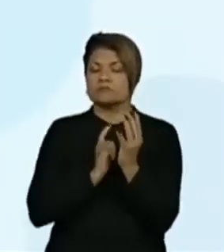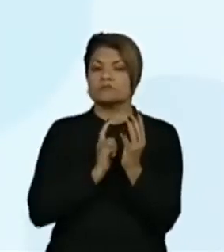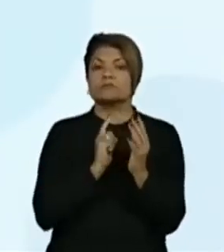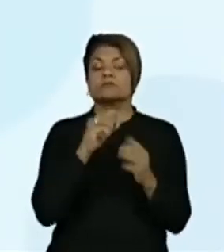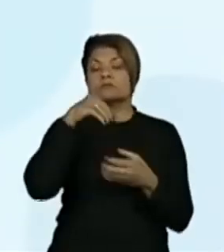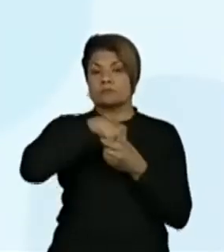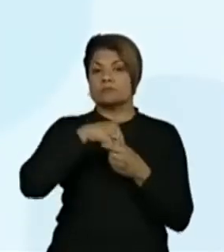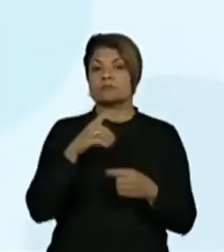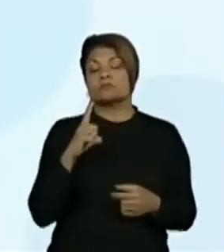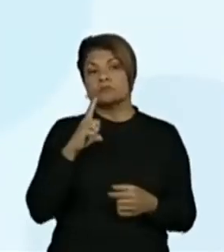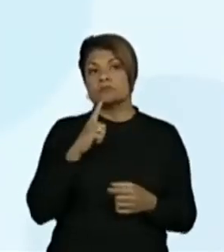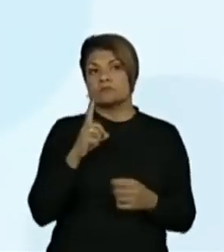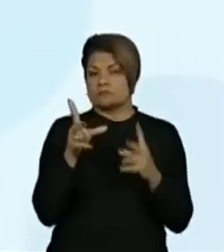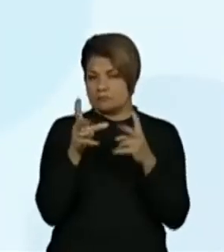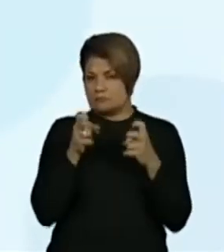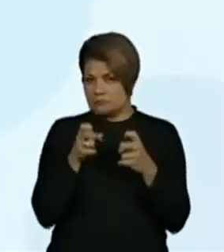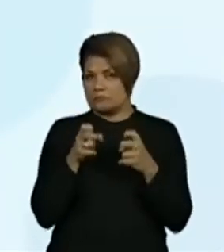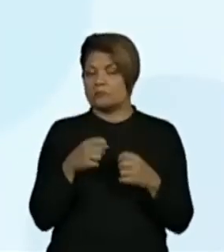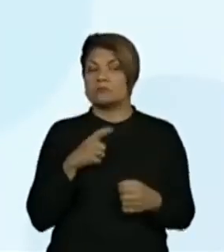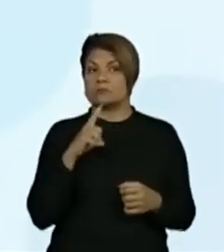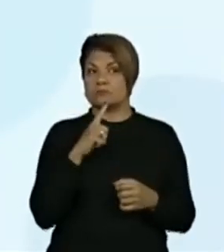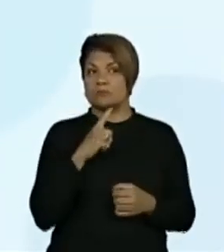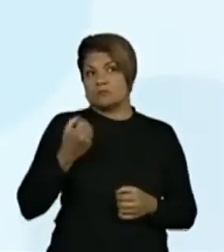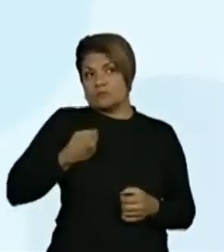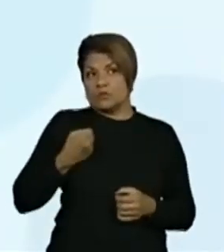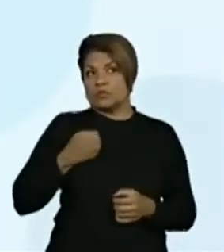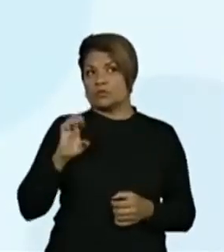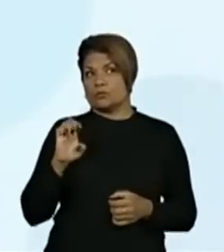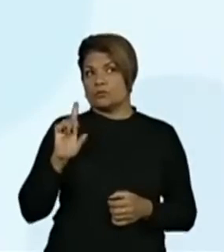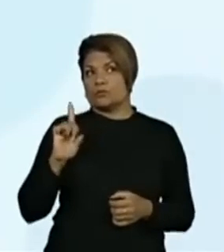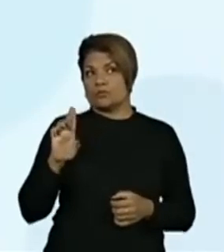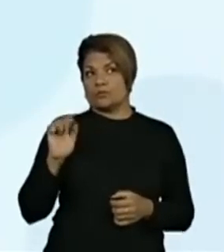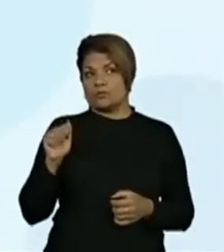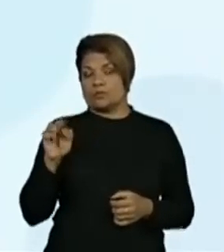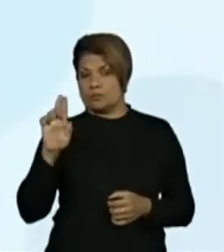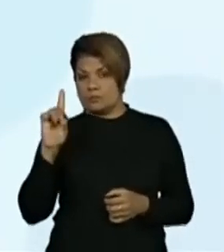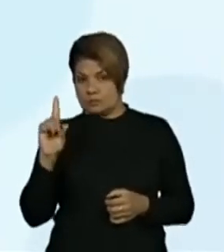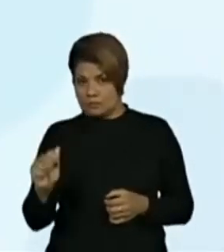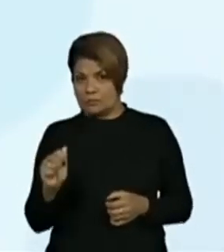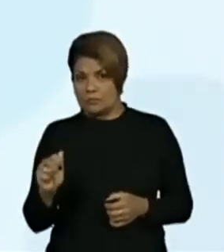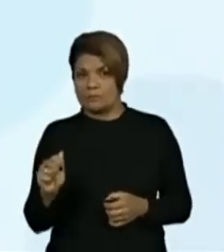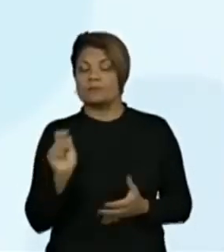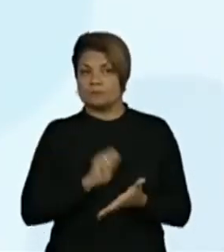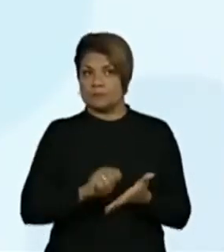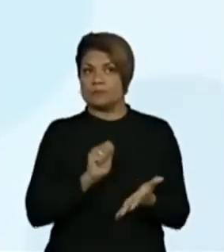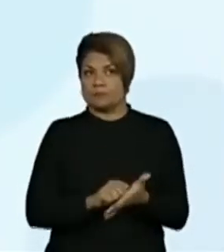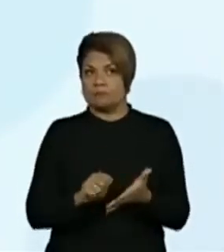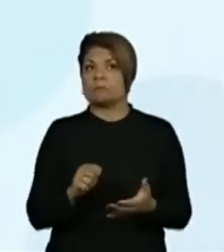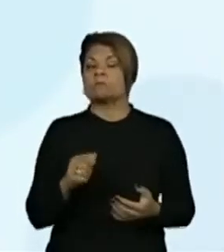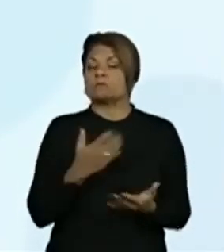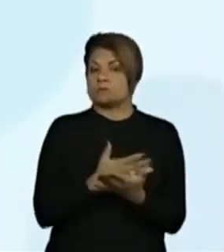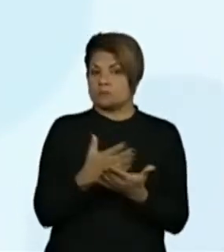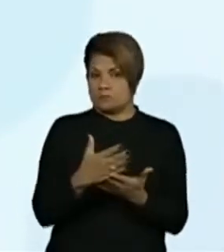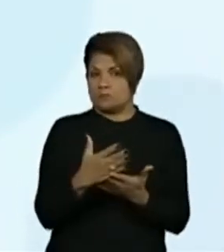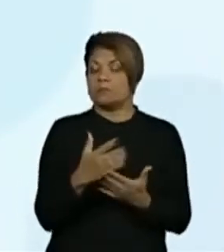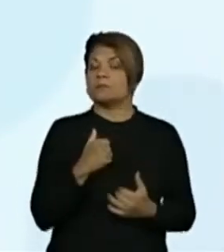Observem. Eu tenho o número que a Eduarda escreveu iniciando na centena